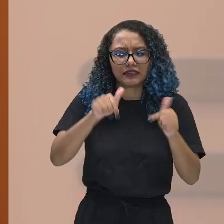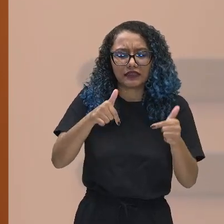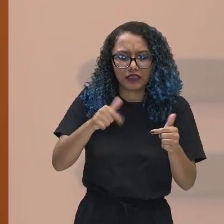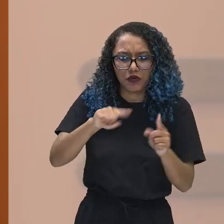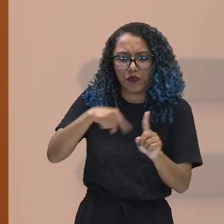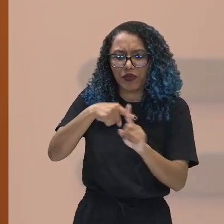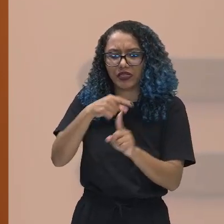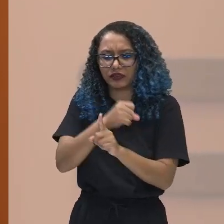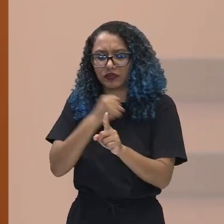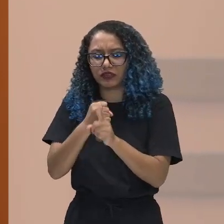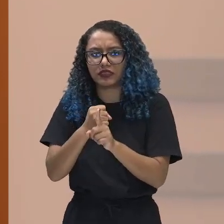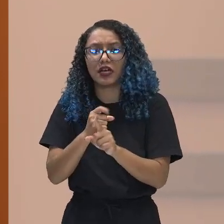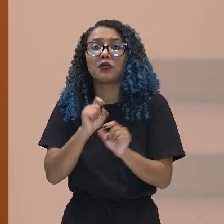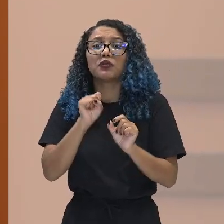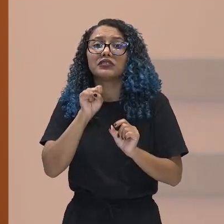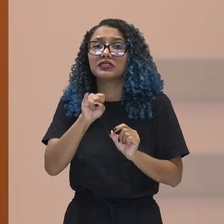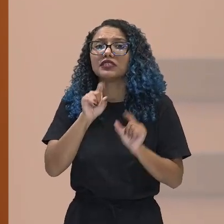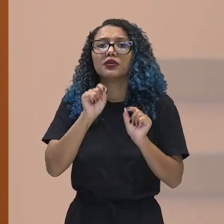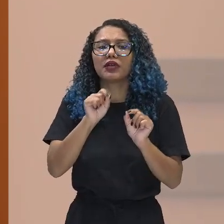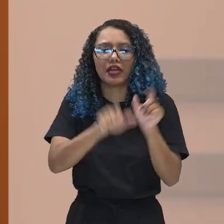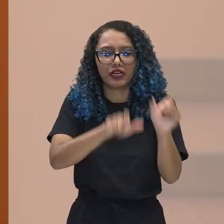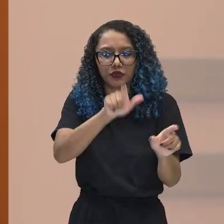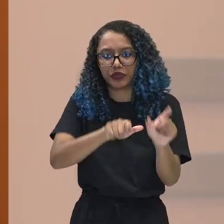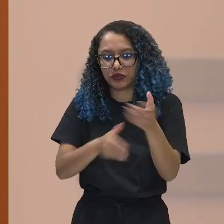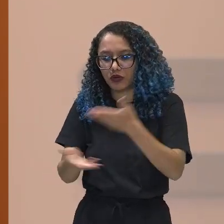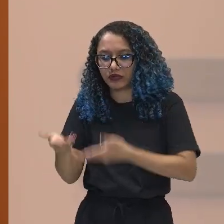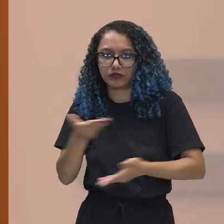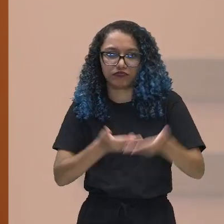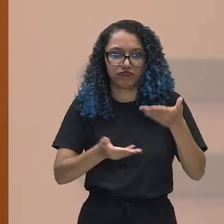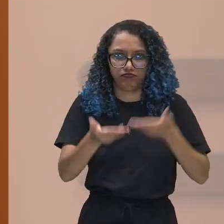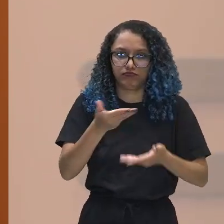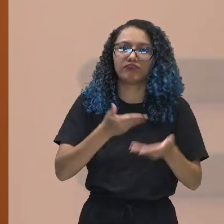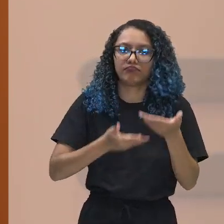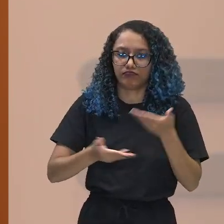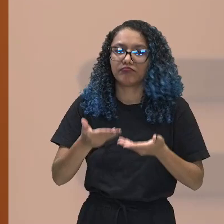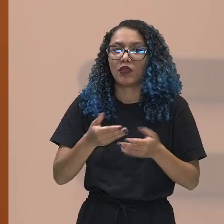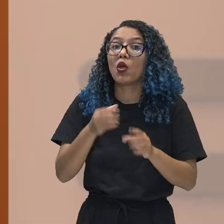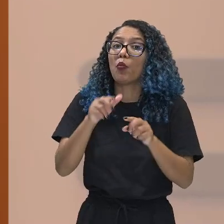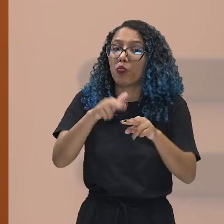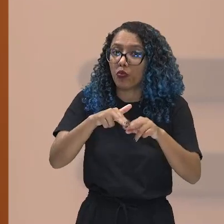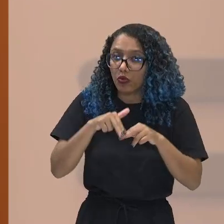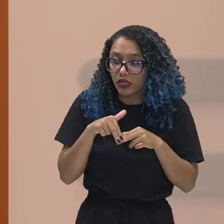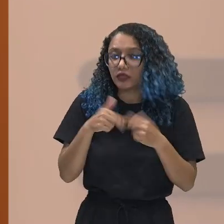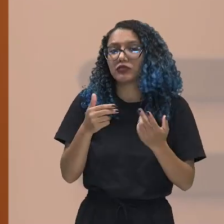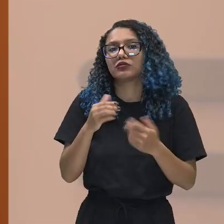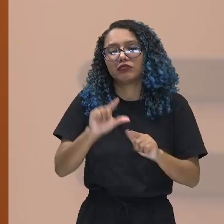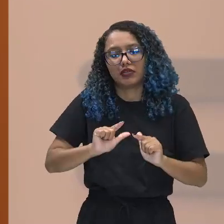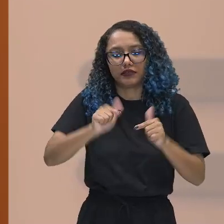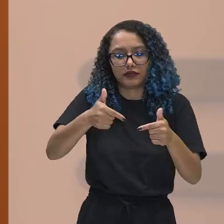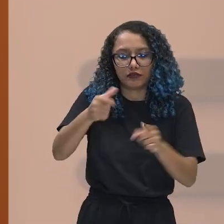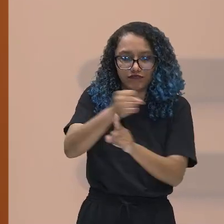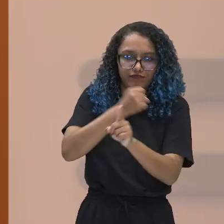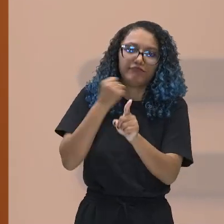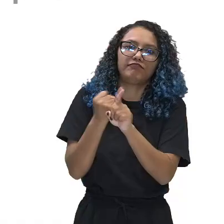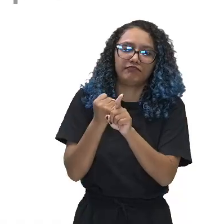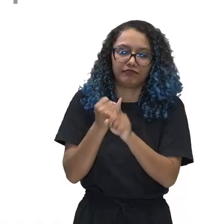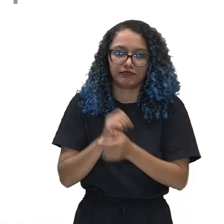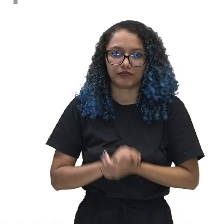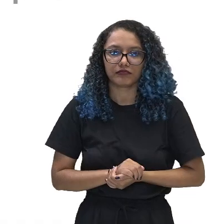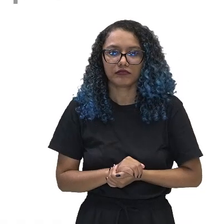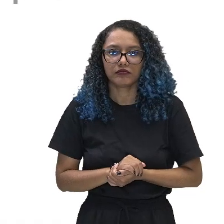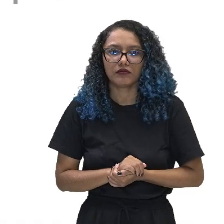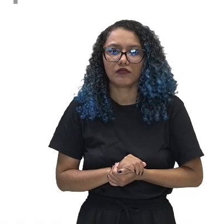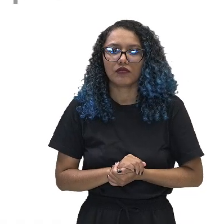Quando ela é feita em relação ao outro, quando ela tem essa questão do outro. Então, ela é uma ação social. Quando as